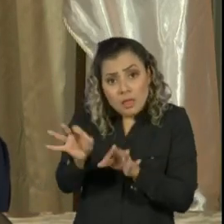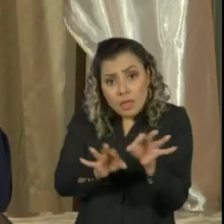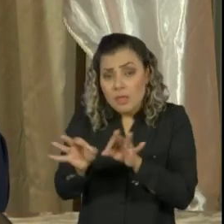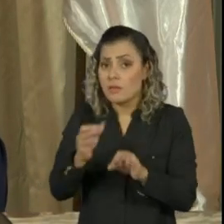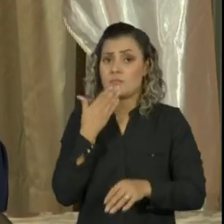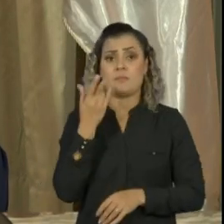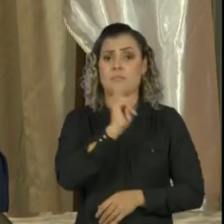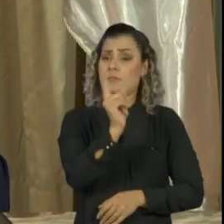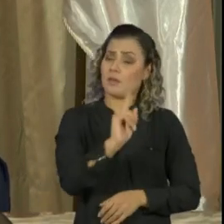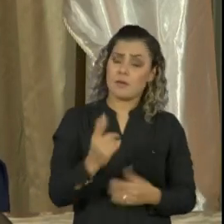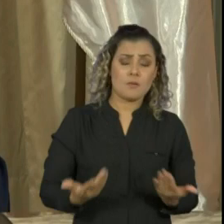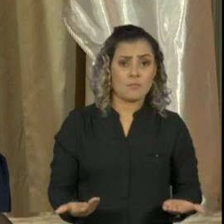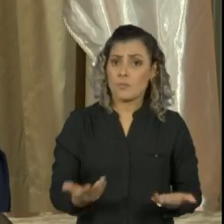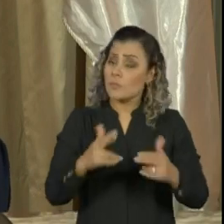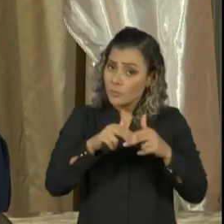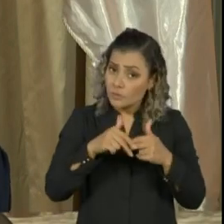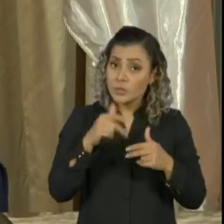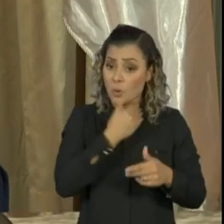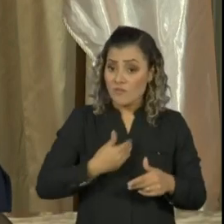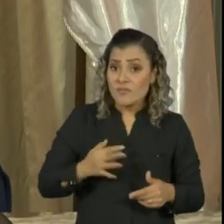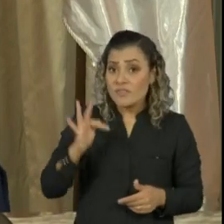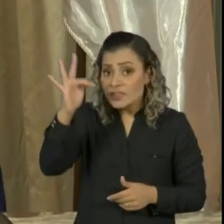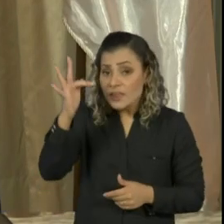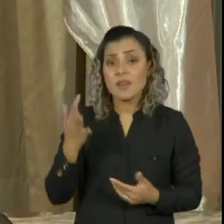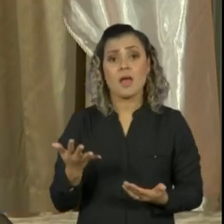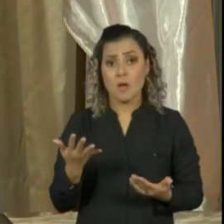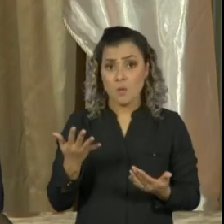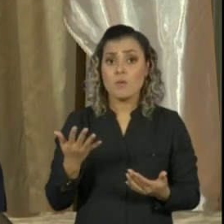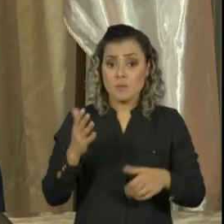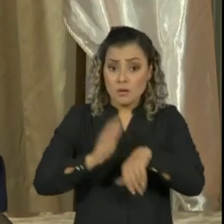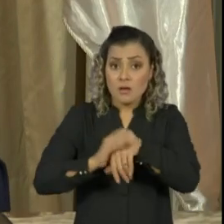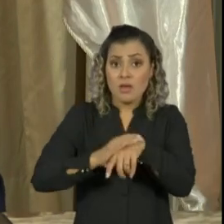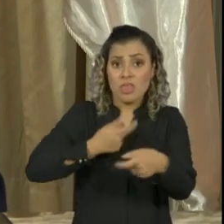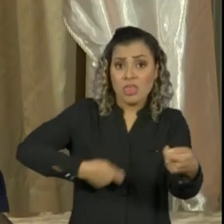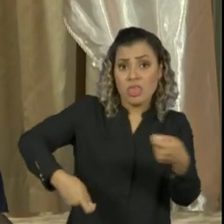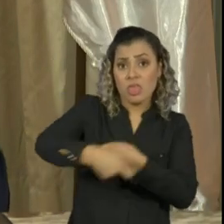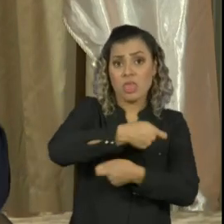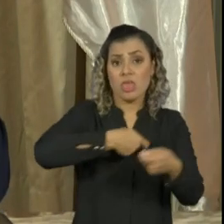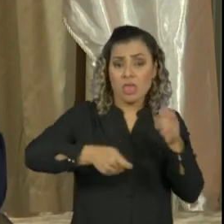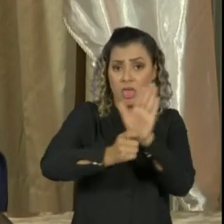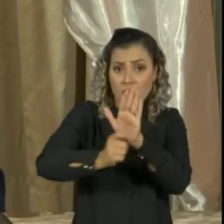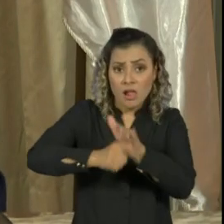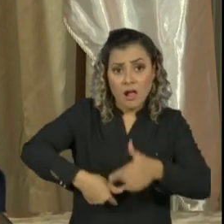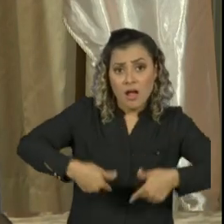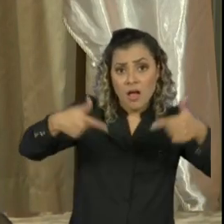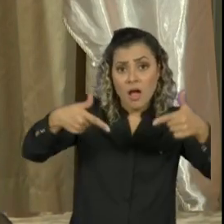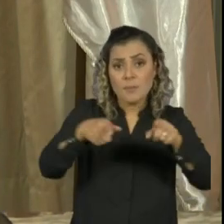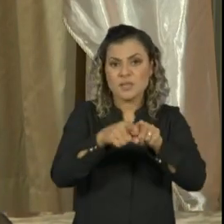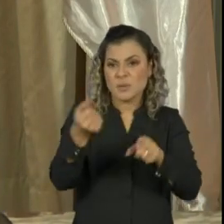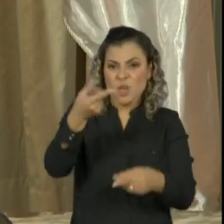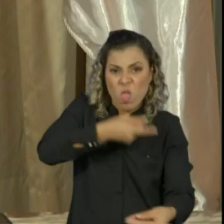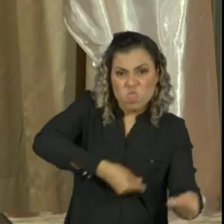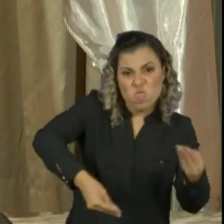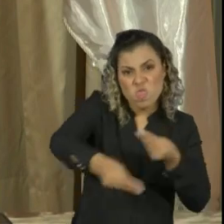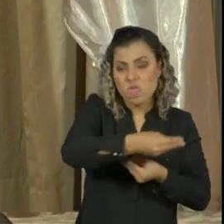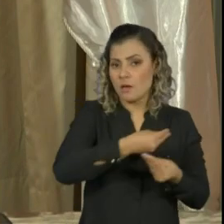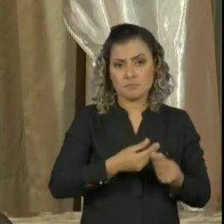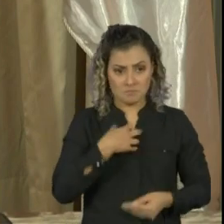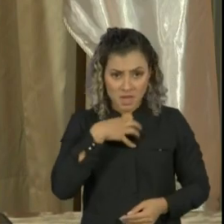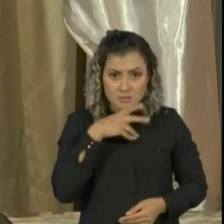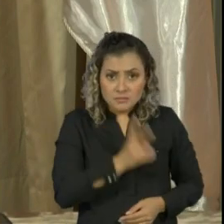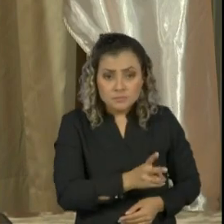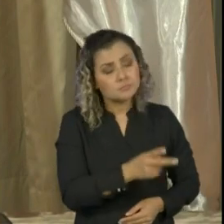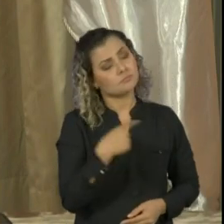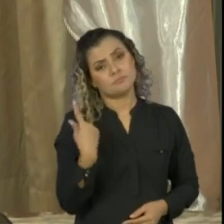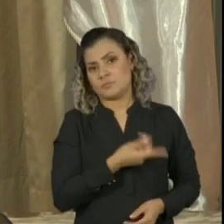federal fazendo pouco caso do tráfico de armas, de drogas e da lavagem de dinheiro do tráfico, nós